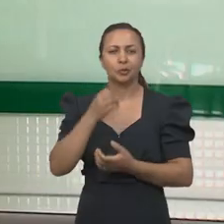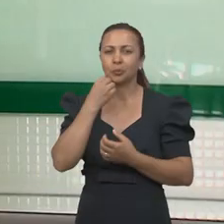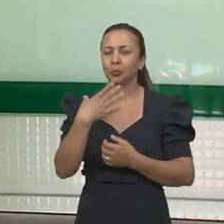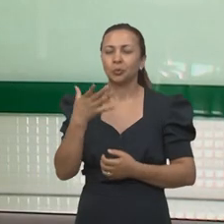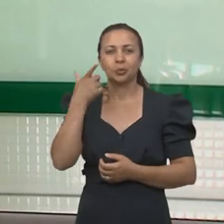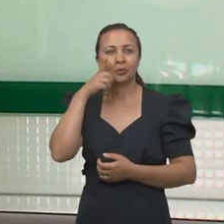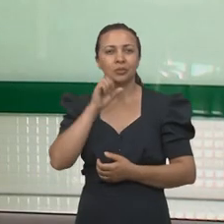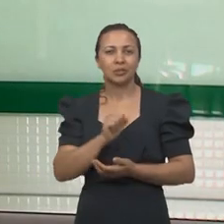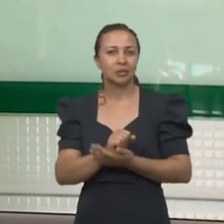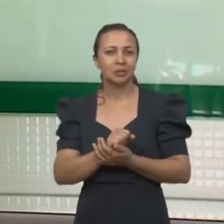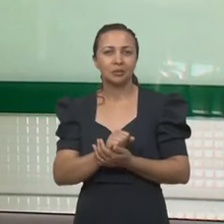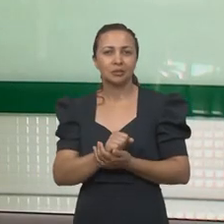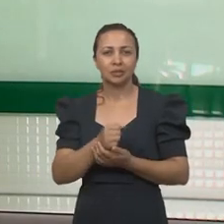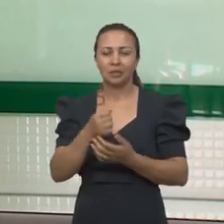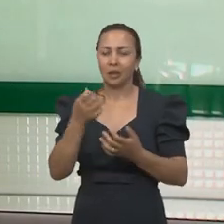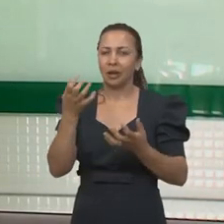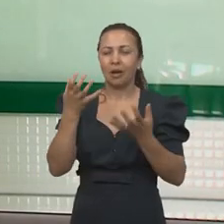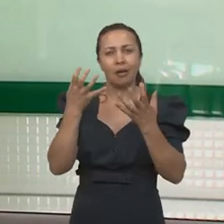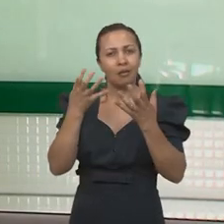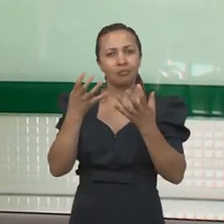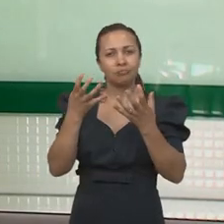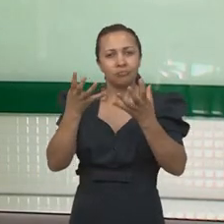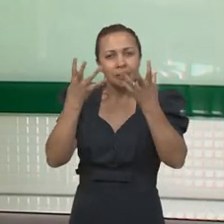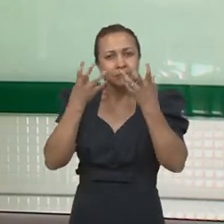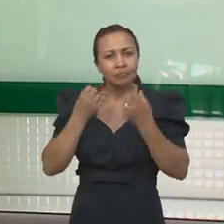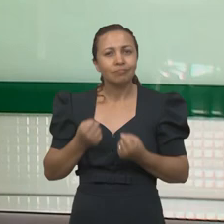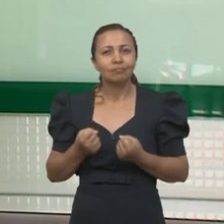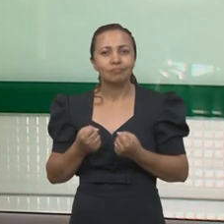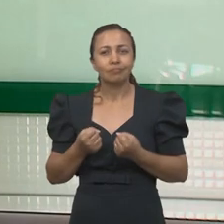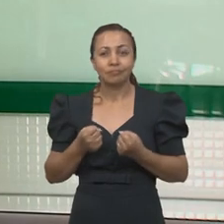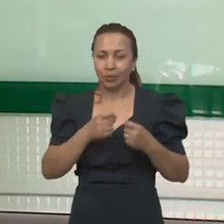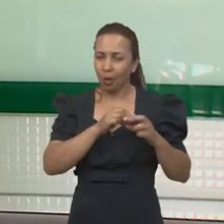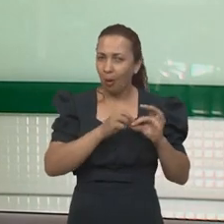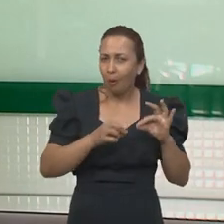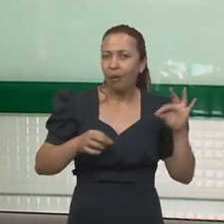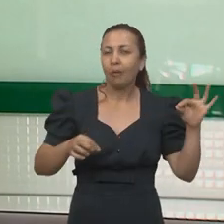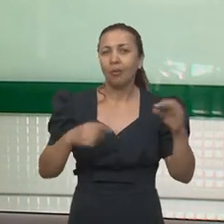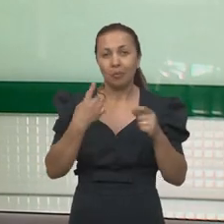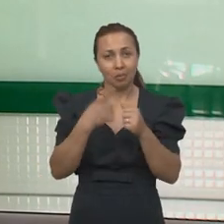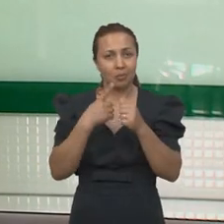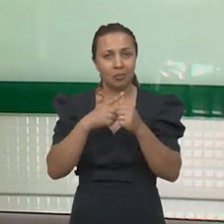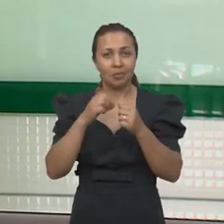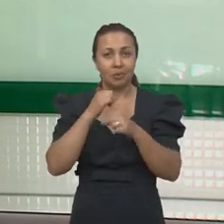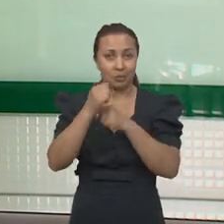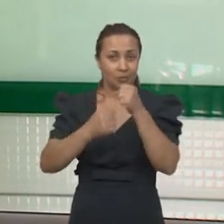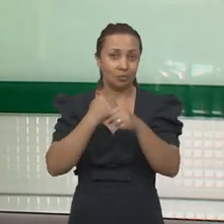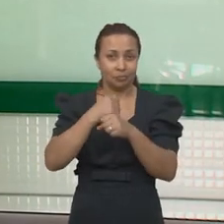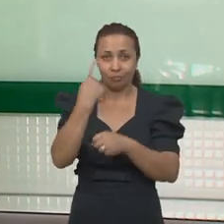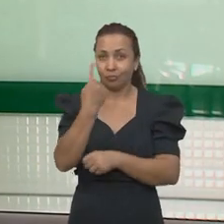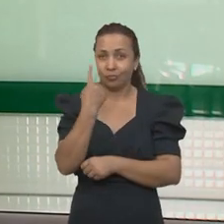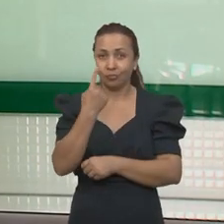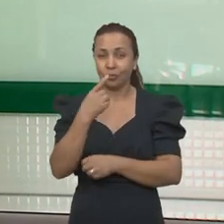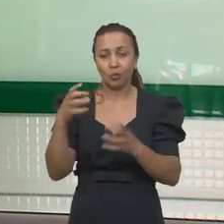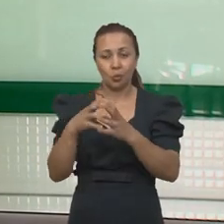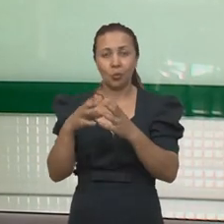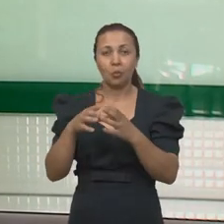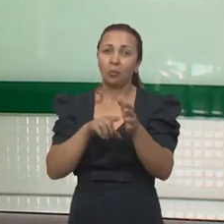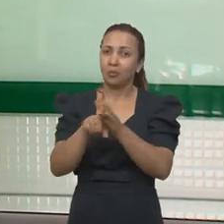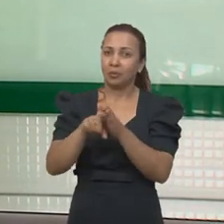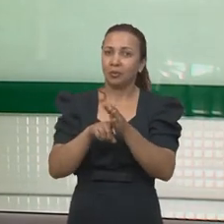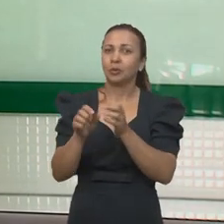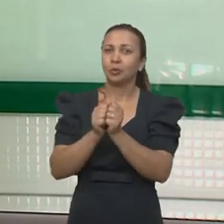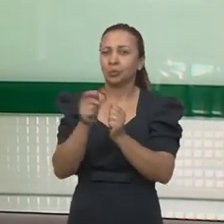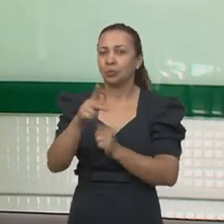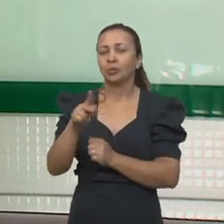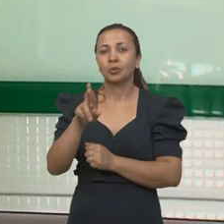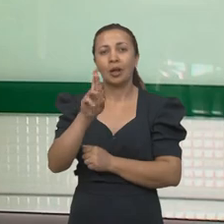Muitos benefícios eu adquiri ao longo desse primeiro ano. Eu participei de um grupo de pesquisa com o professor Rafael